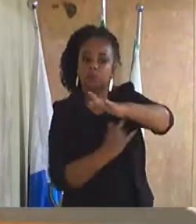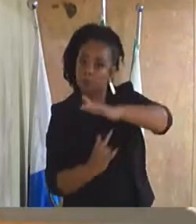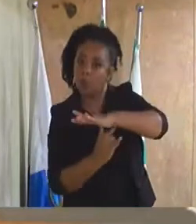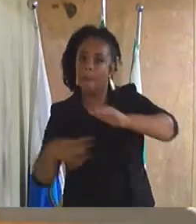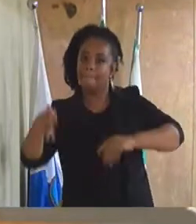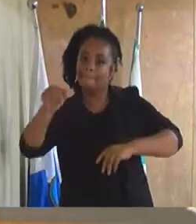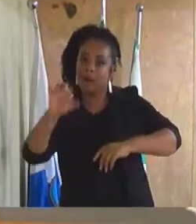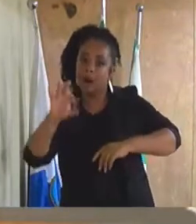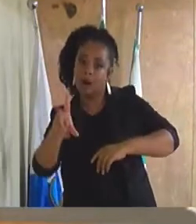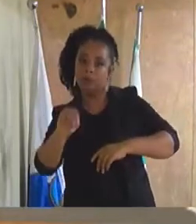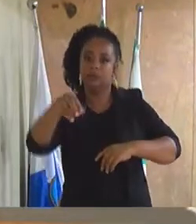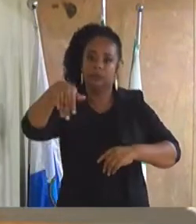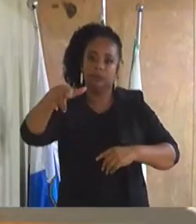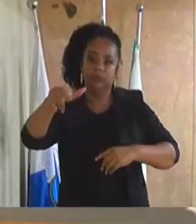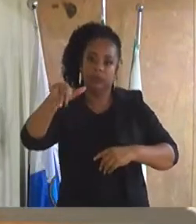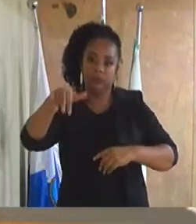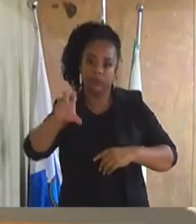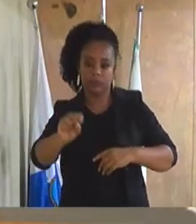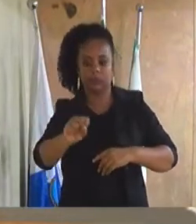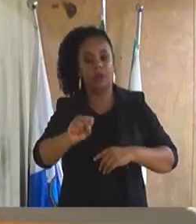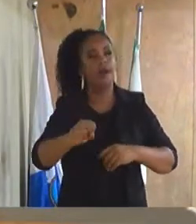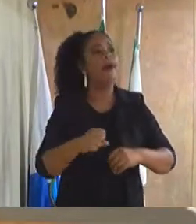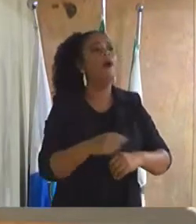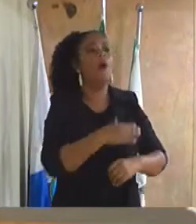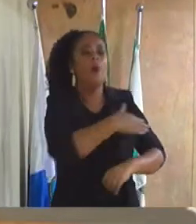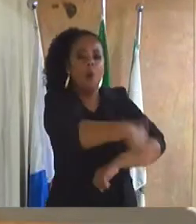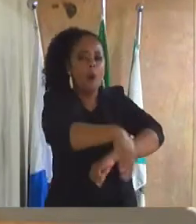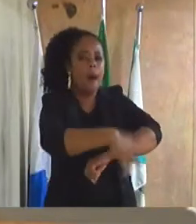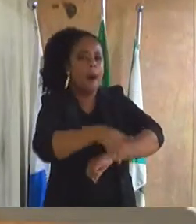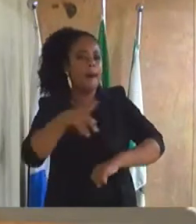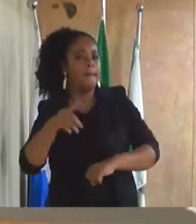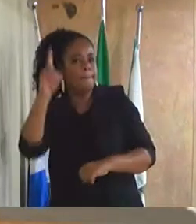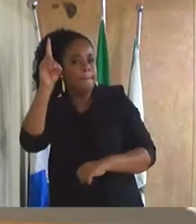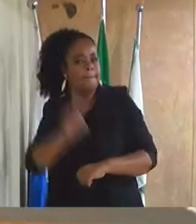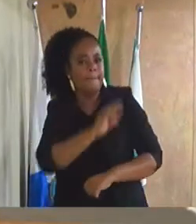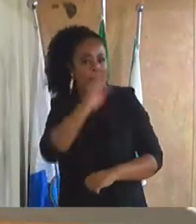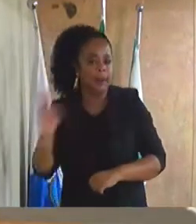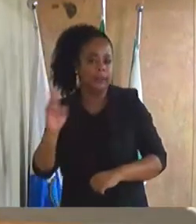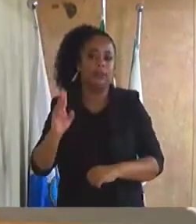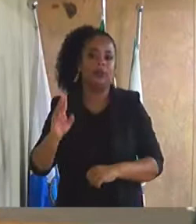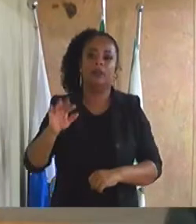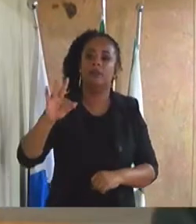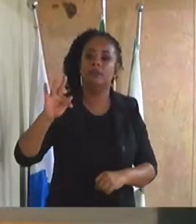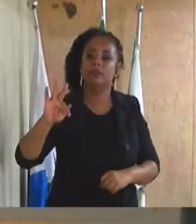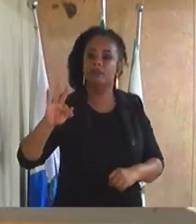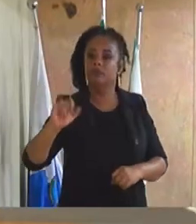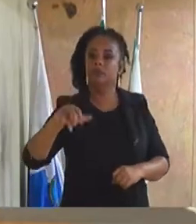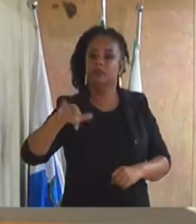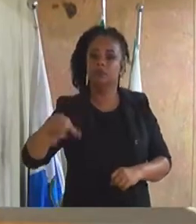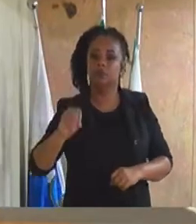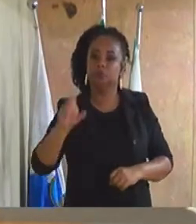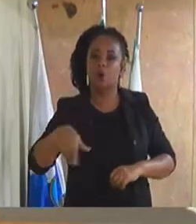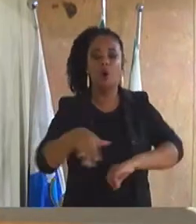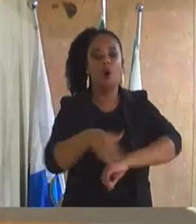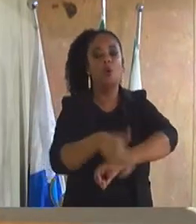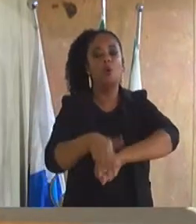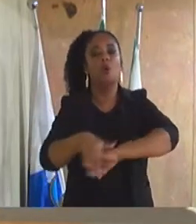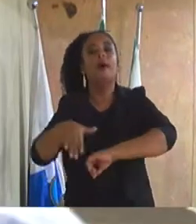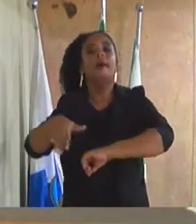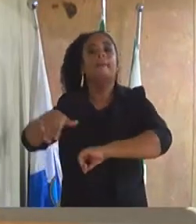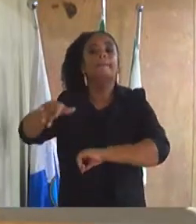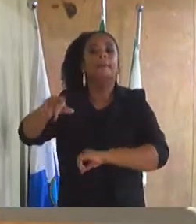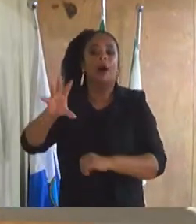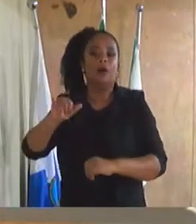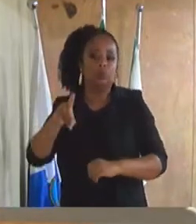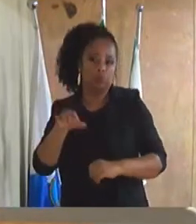Padre Feijó, General Gurgão, General Argolo e Augusto de Carlos,